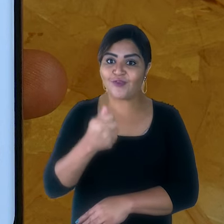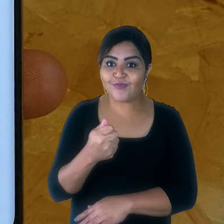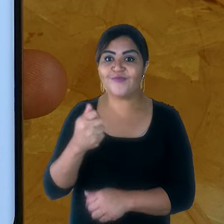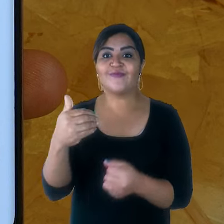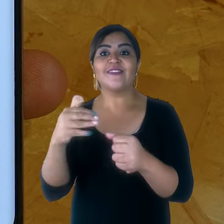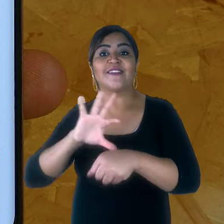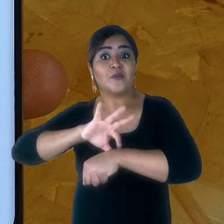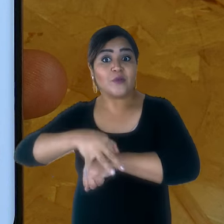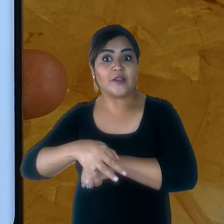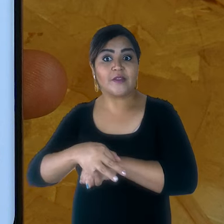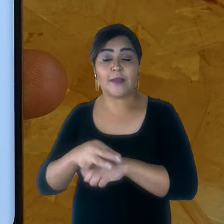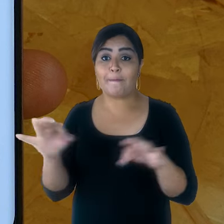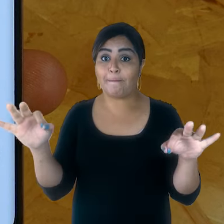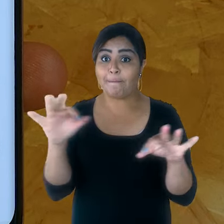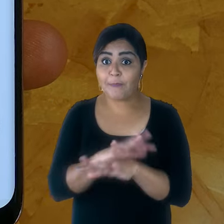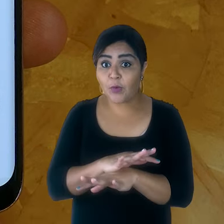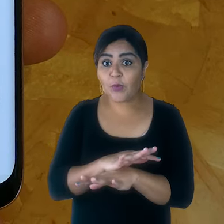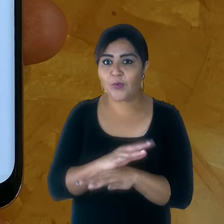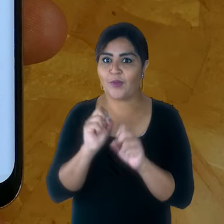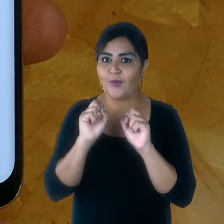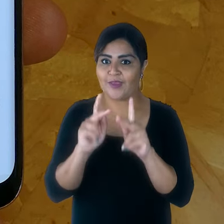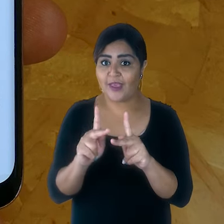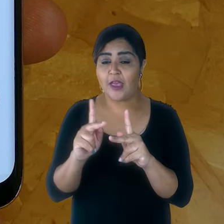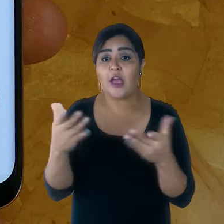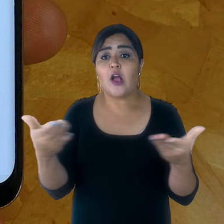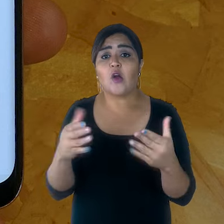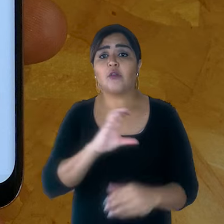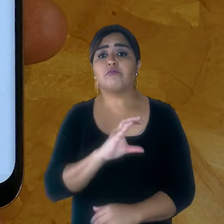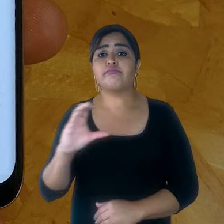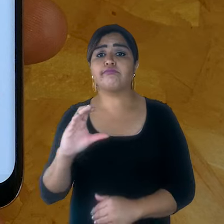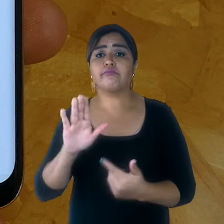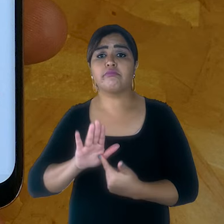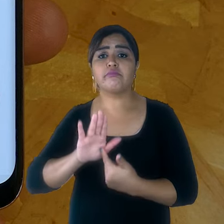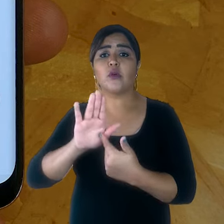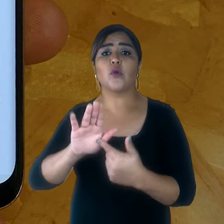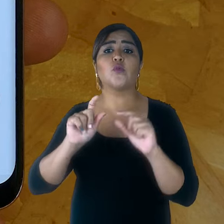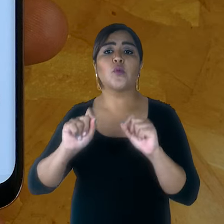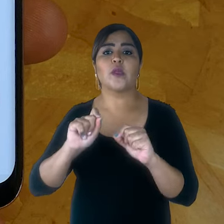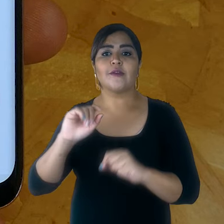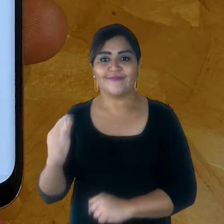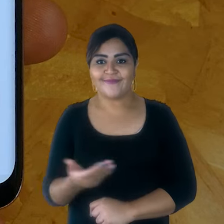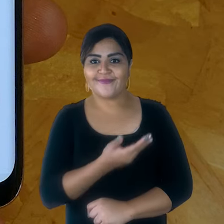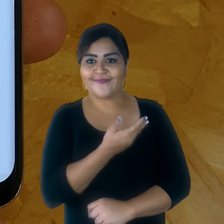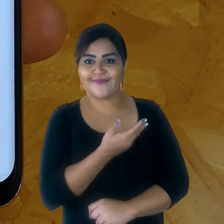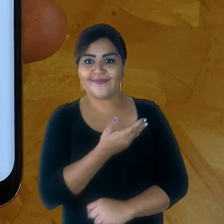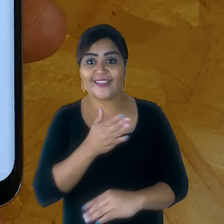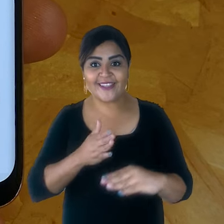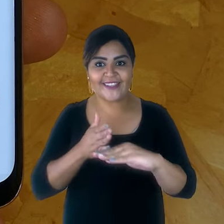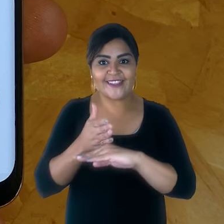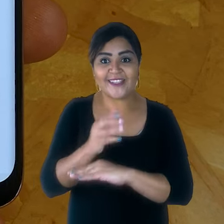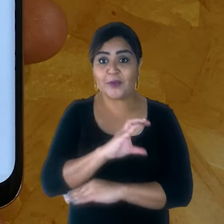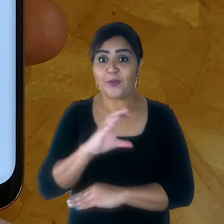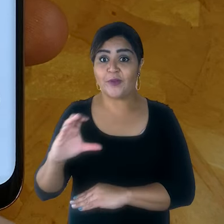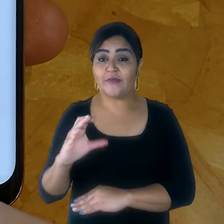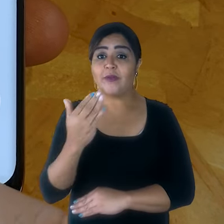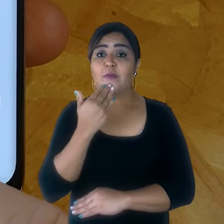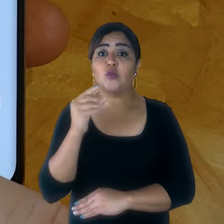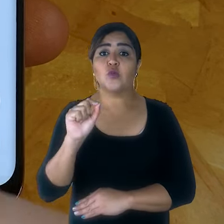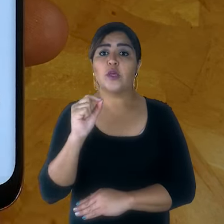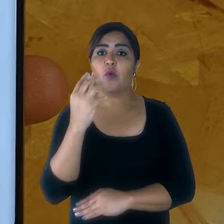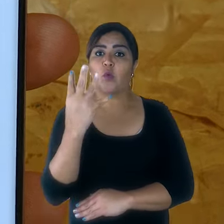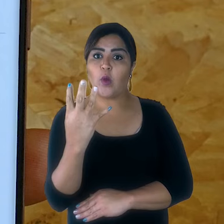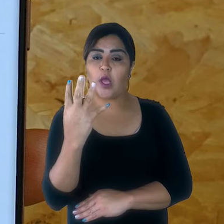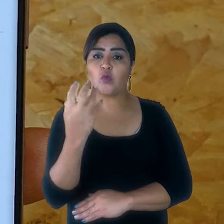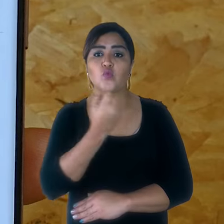dígitos para dar continuidade. Se você não tem essa senha ou esqueceu, é só tocar em Esqueci ou Não Tenho